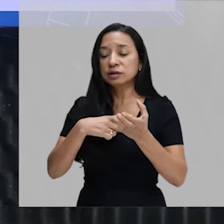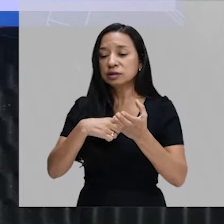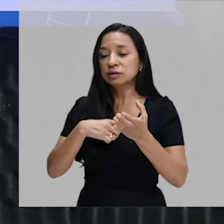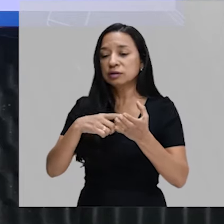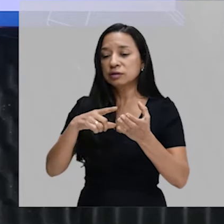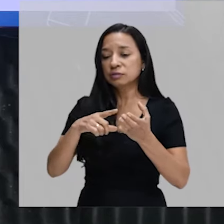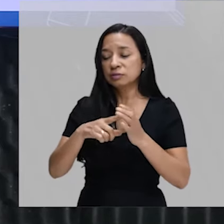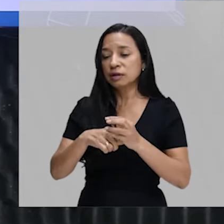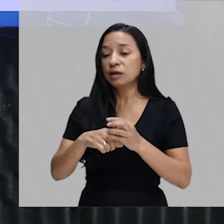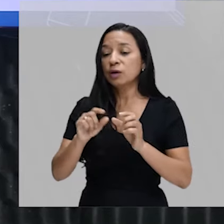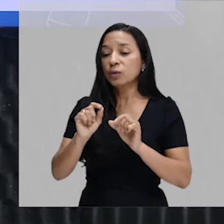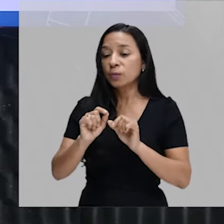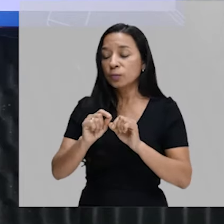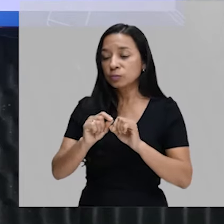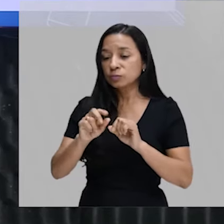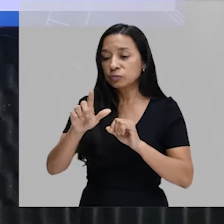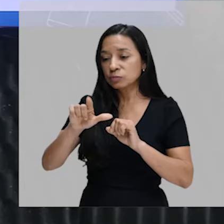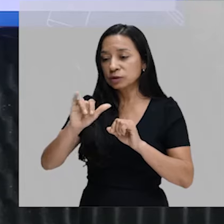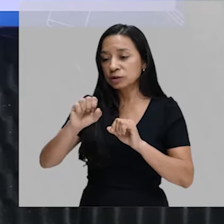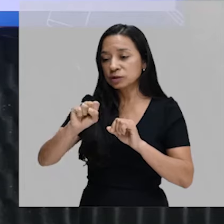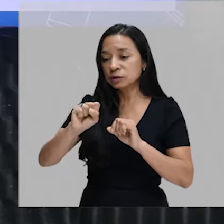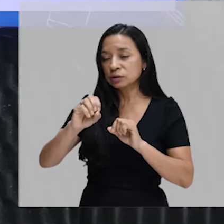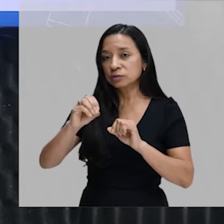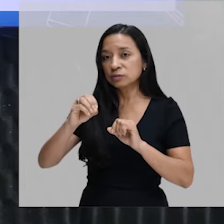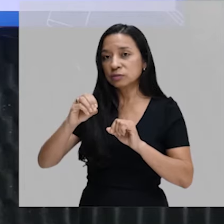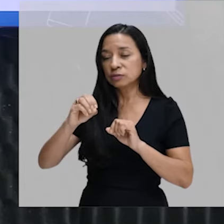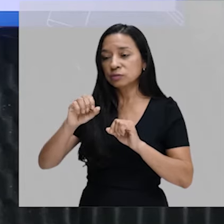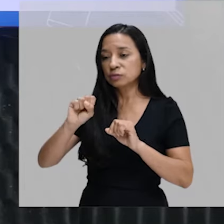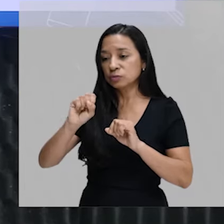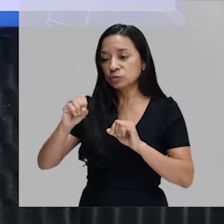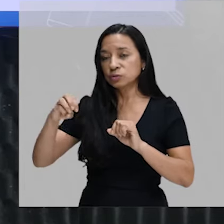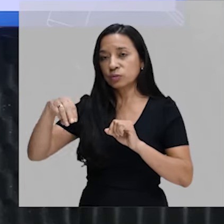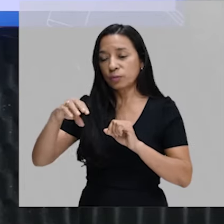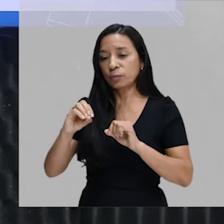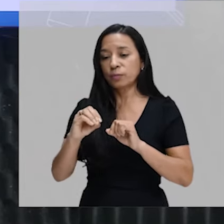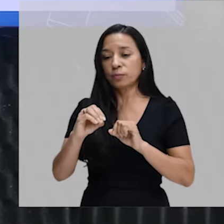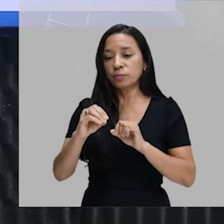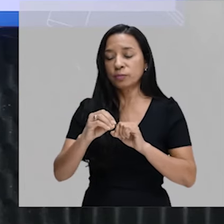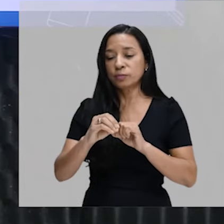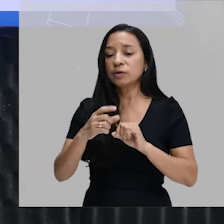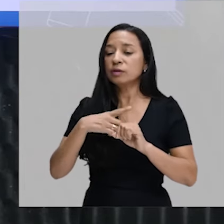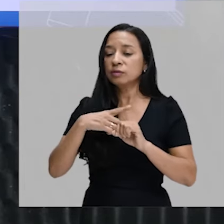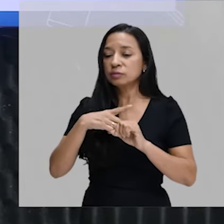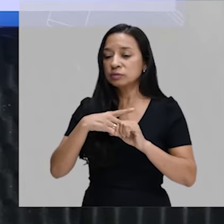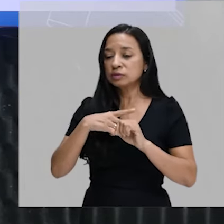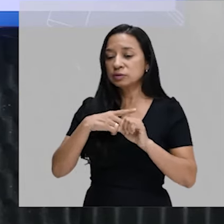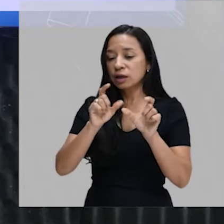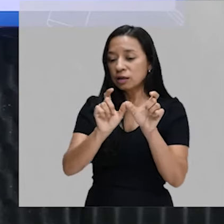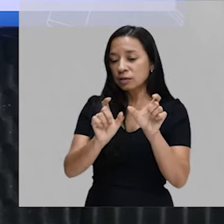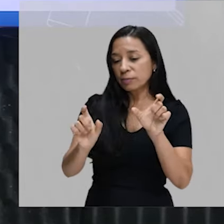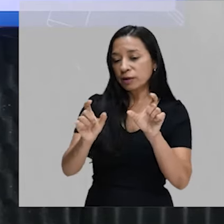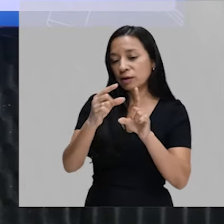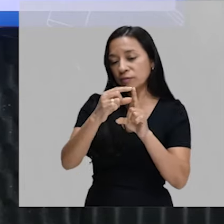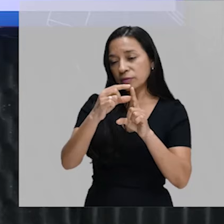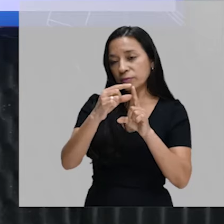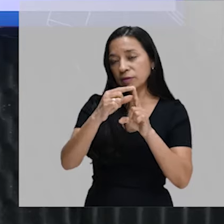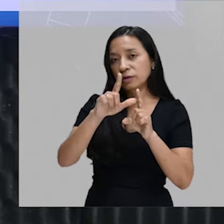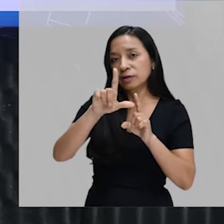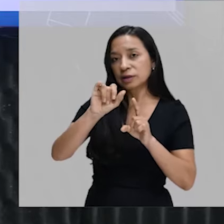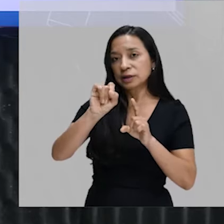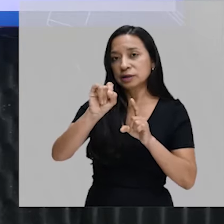lisossomo. Então, eu já sei que o que tem nessa primeira lacuna é a palavra